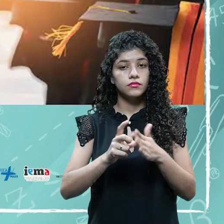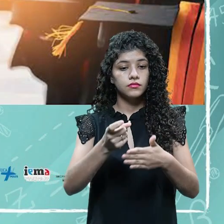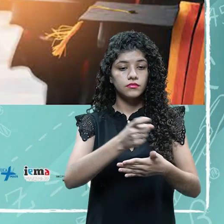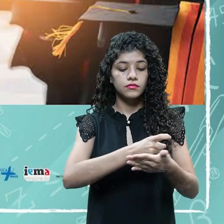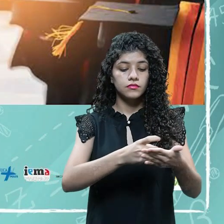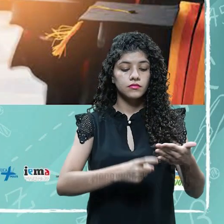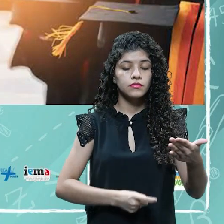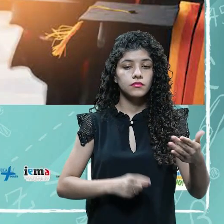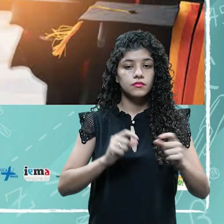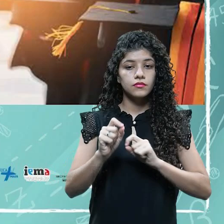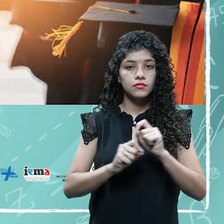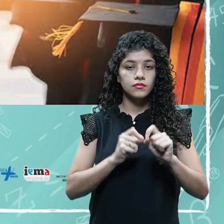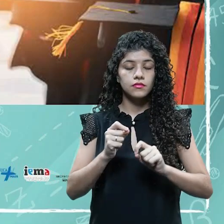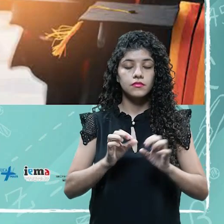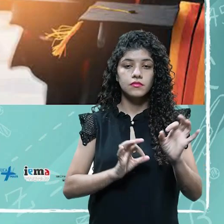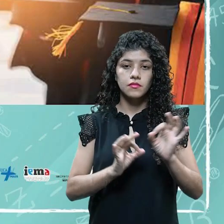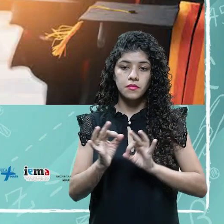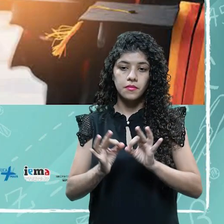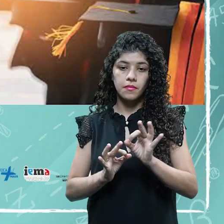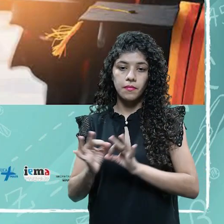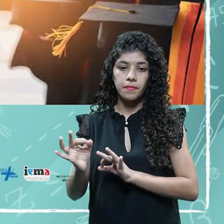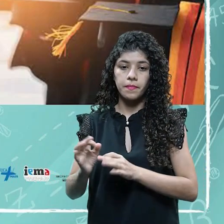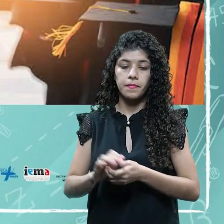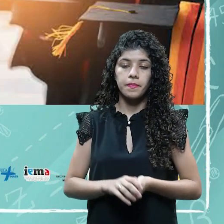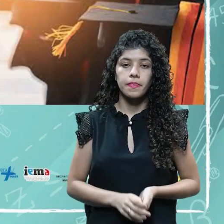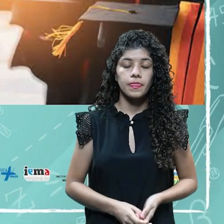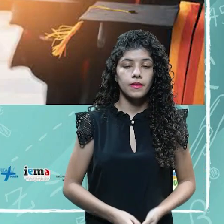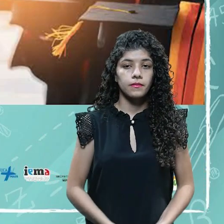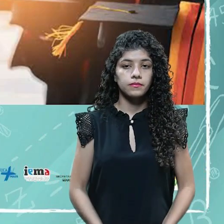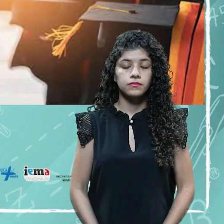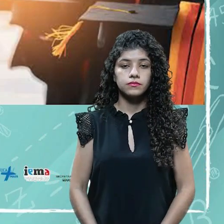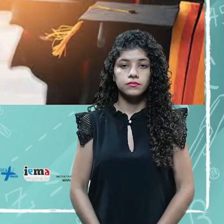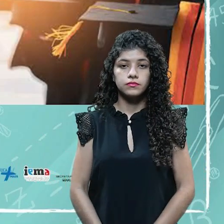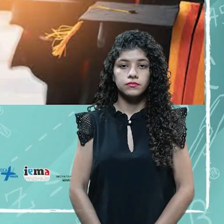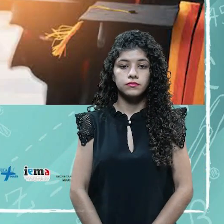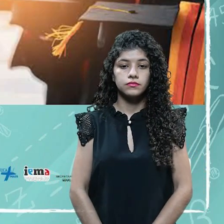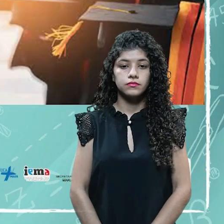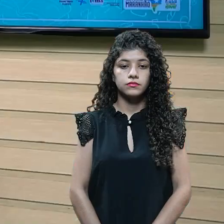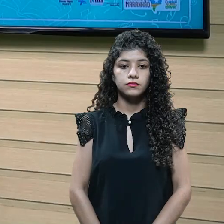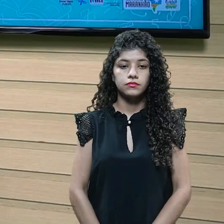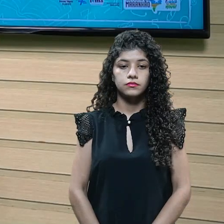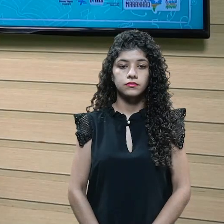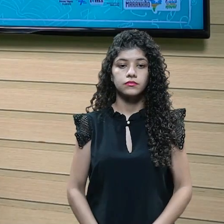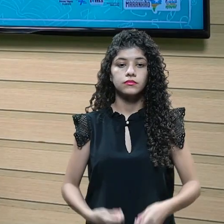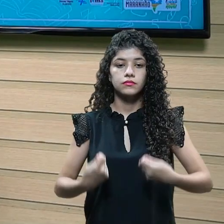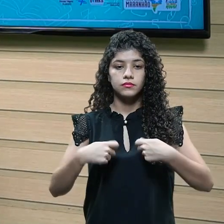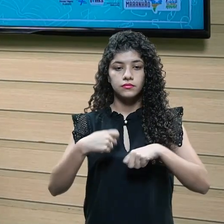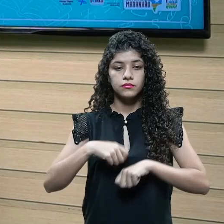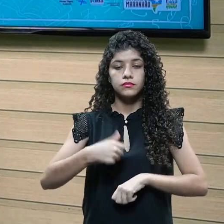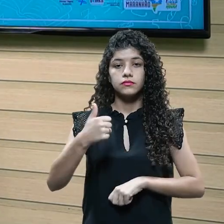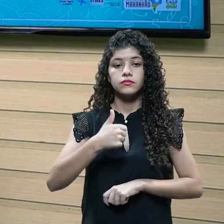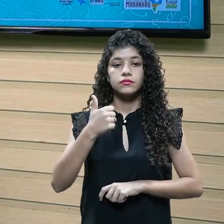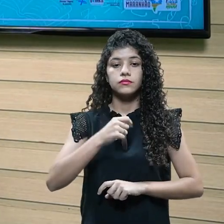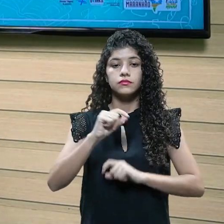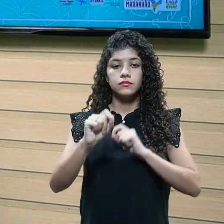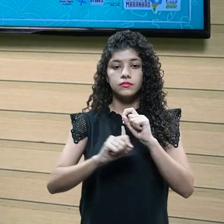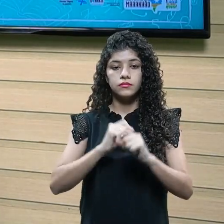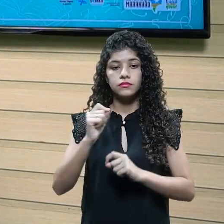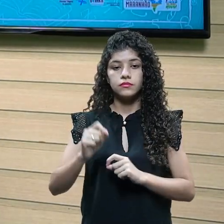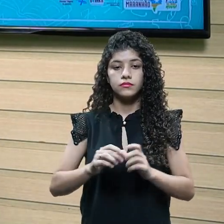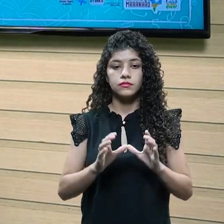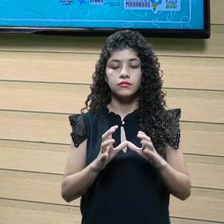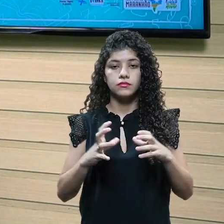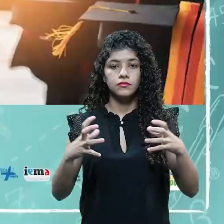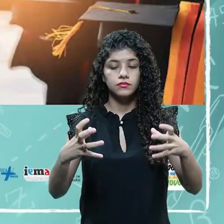roteiro? gente pensa em um planejamento, né? Das ações, das cerimônias de formatura. Então, a gente precisa primeiramente de uma comissão de